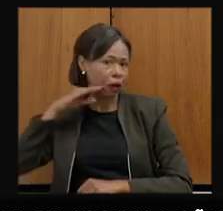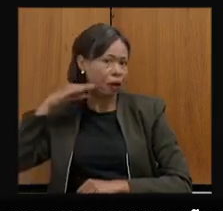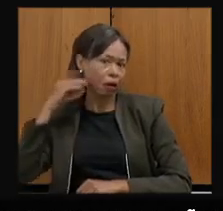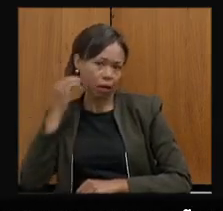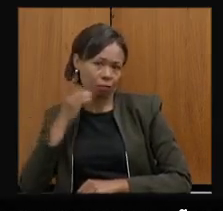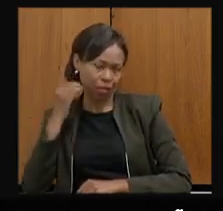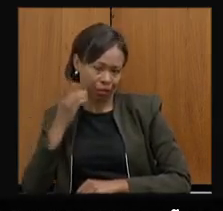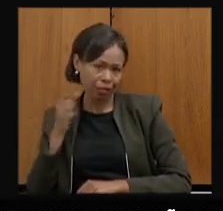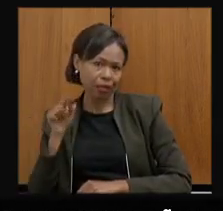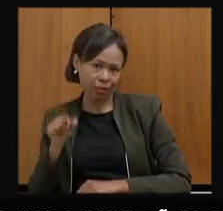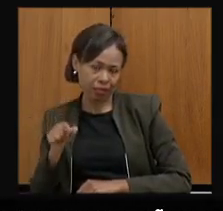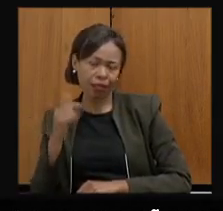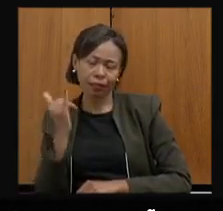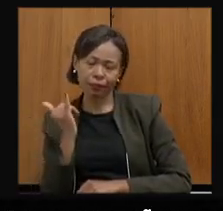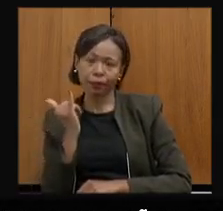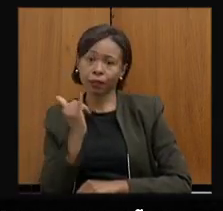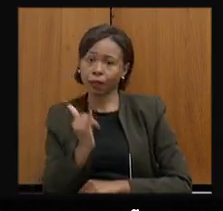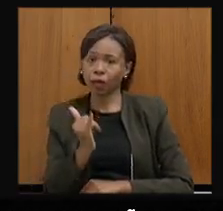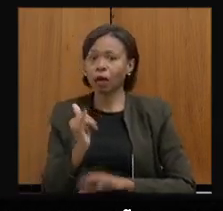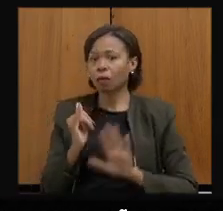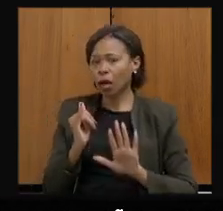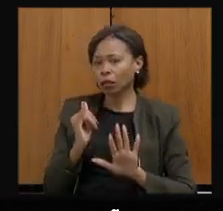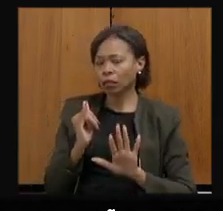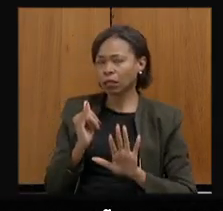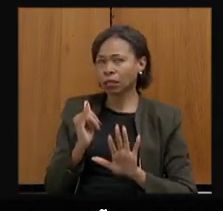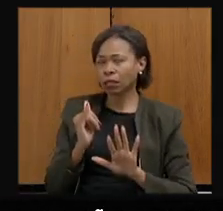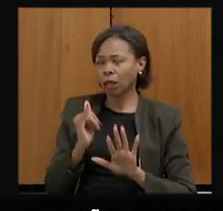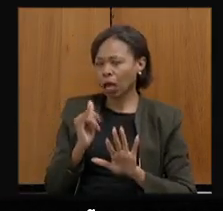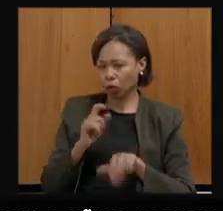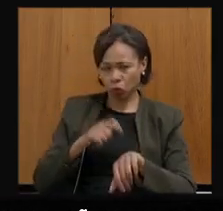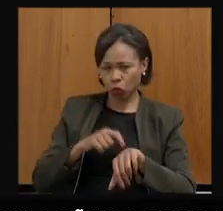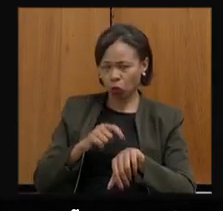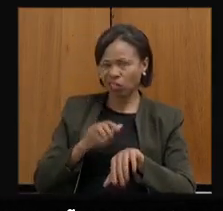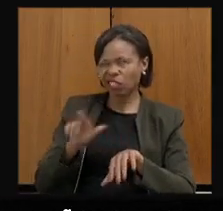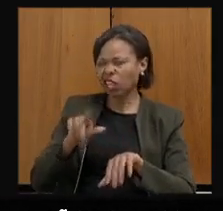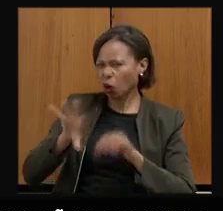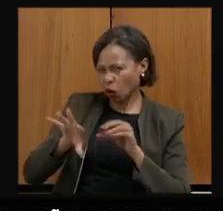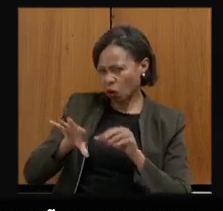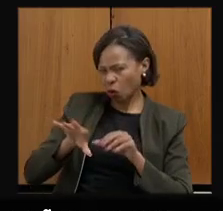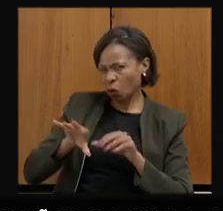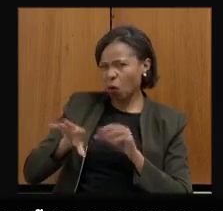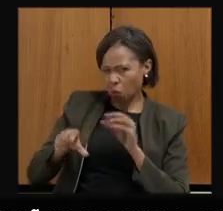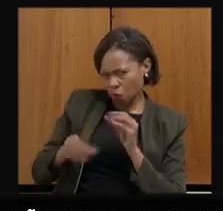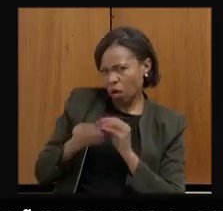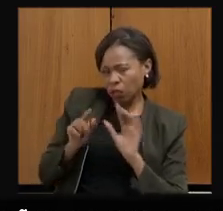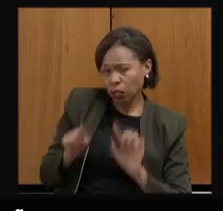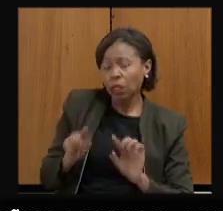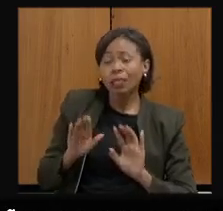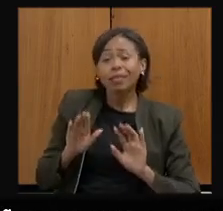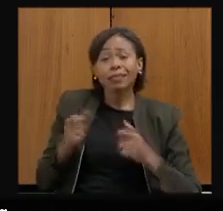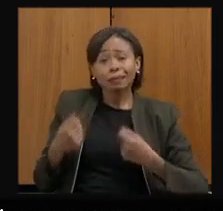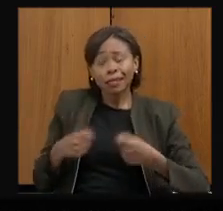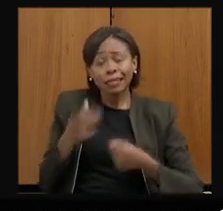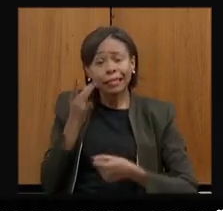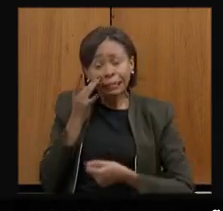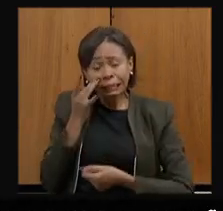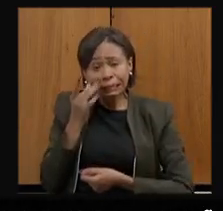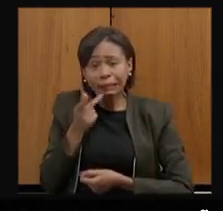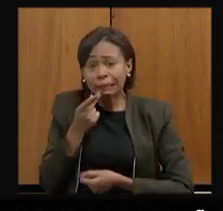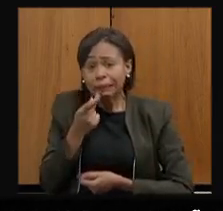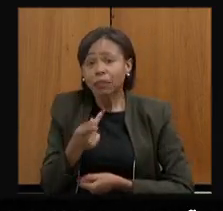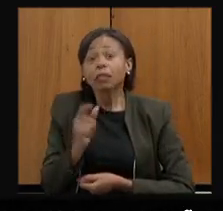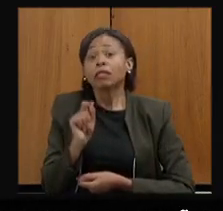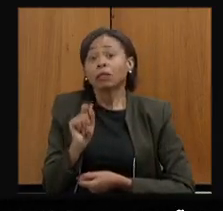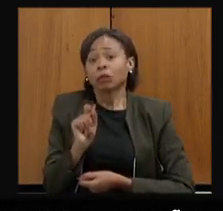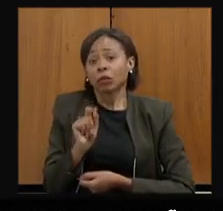usar o tempo todo que você usou, Beatriz, é só um pouquinho só do tempo que você usou, mas eu não poderia deixar de dar esse testemunho do que está